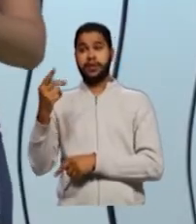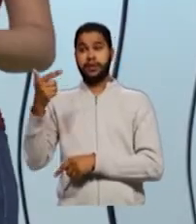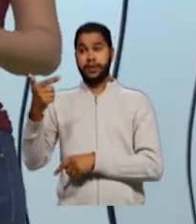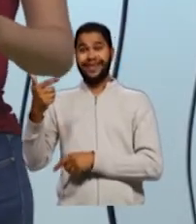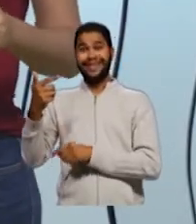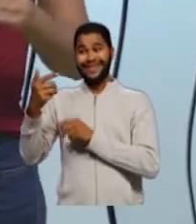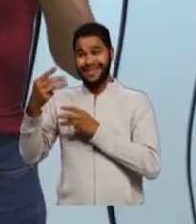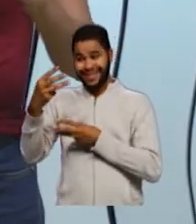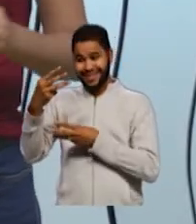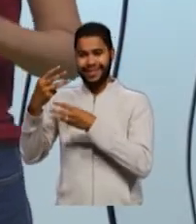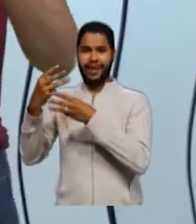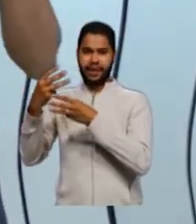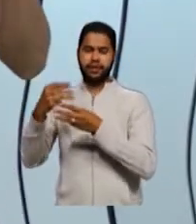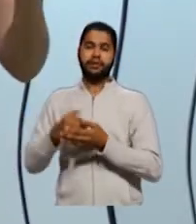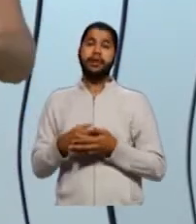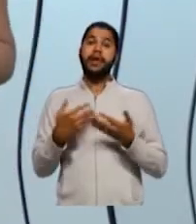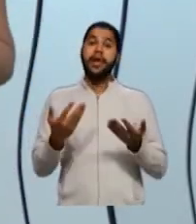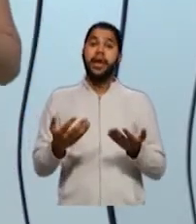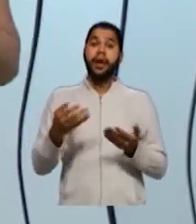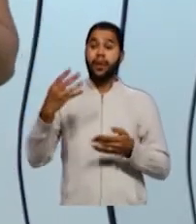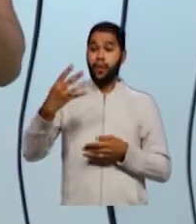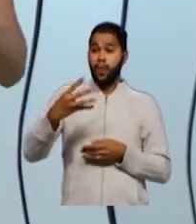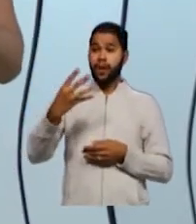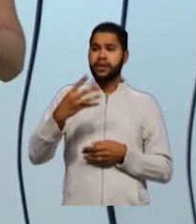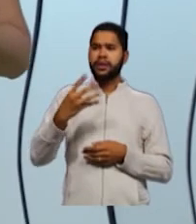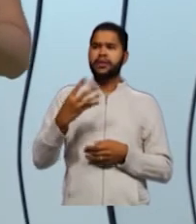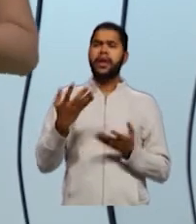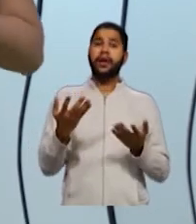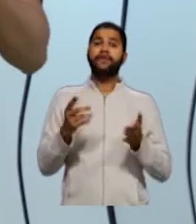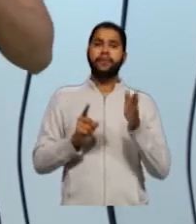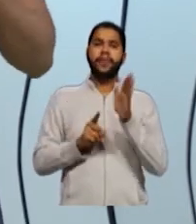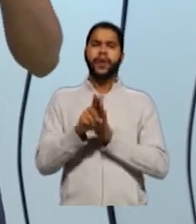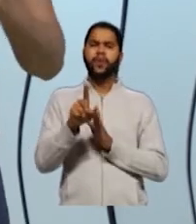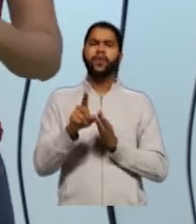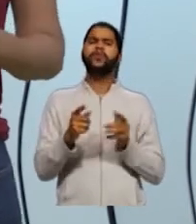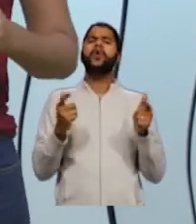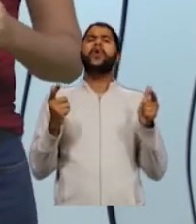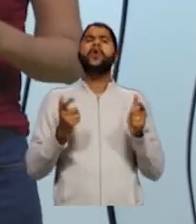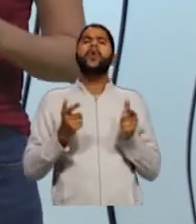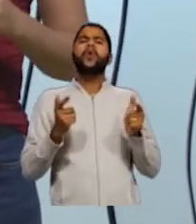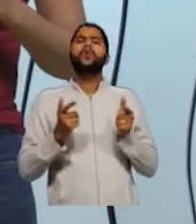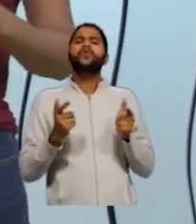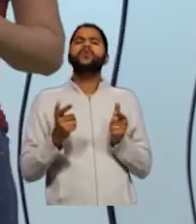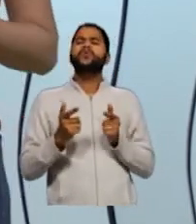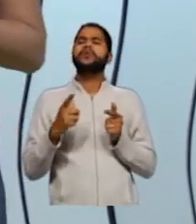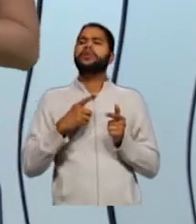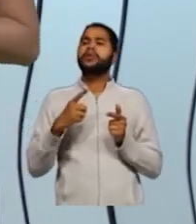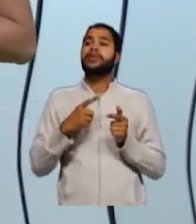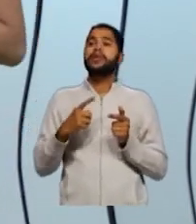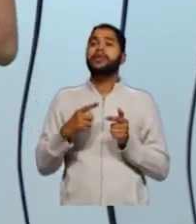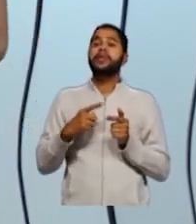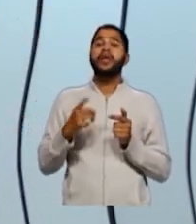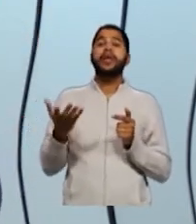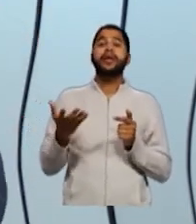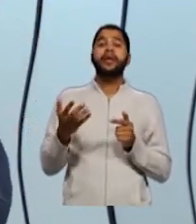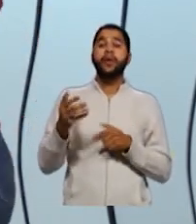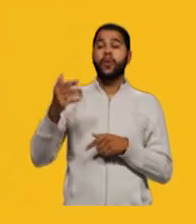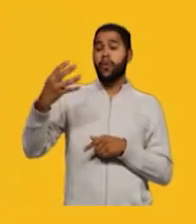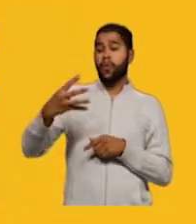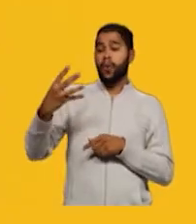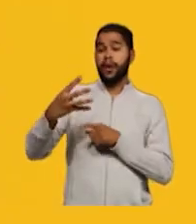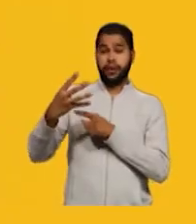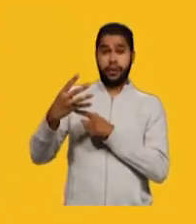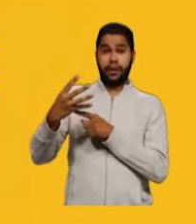quaternário, que é justamente onde a questão vem nos perguntando, né? Onde está o carbono quaternário na molécula? Então,